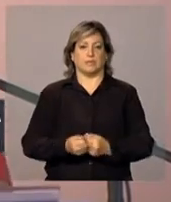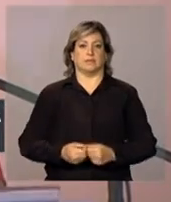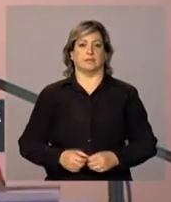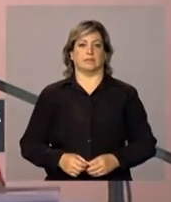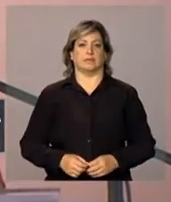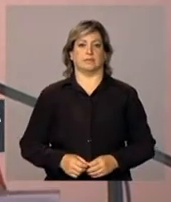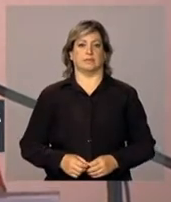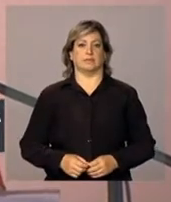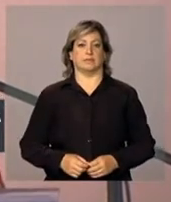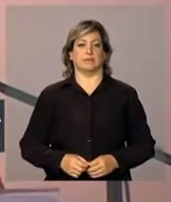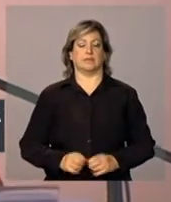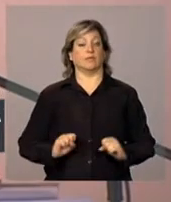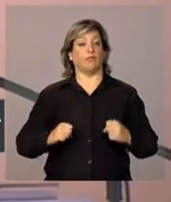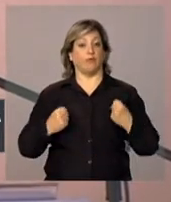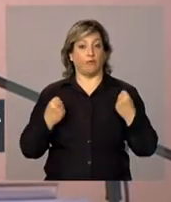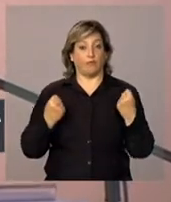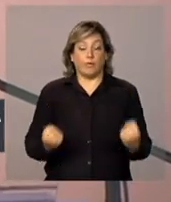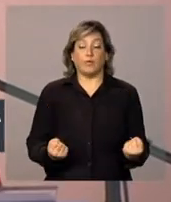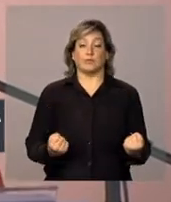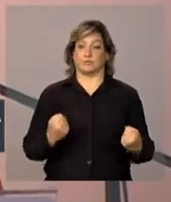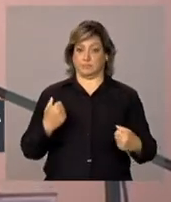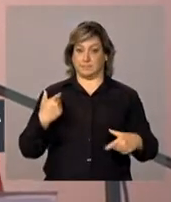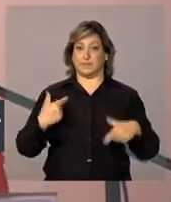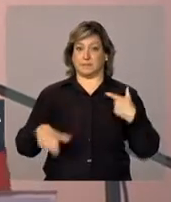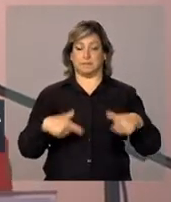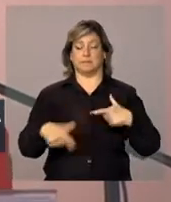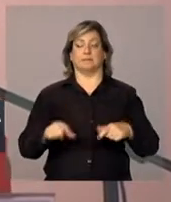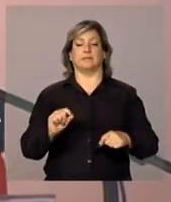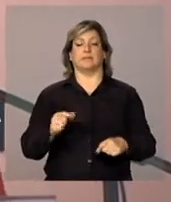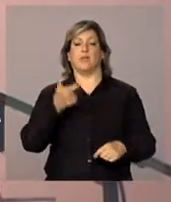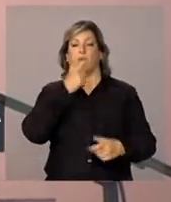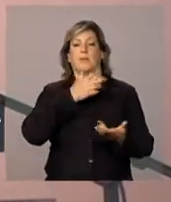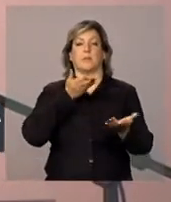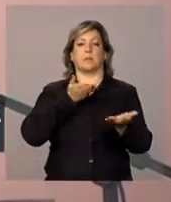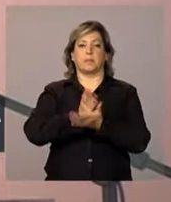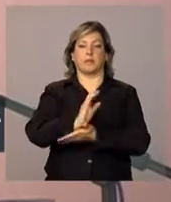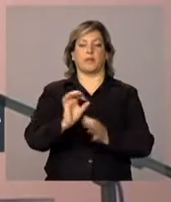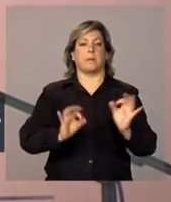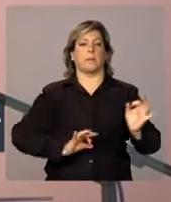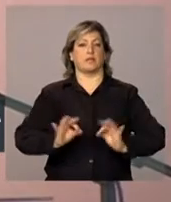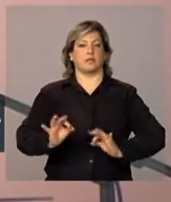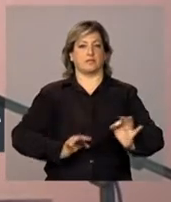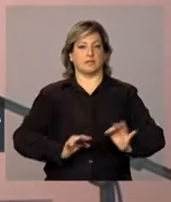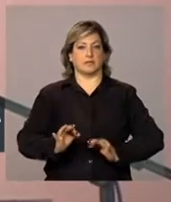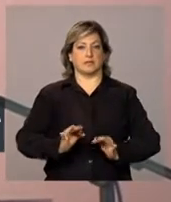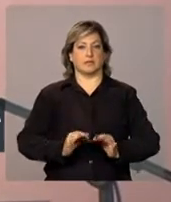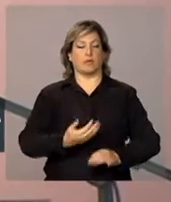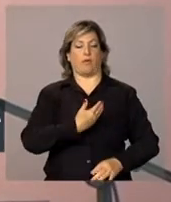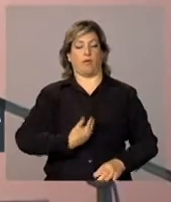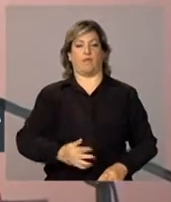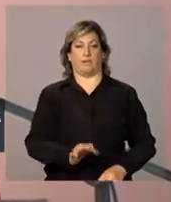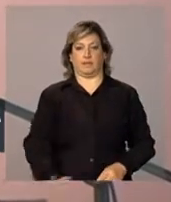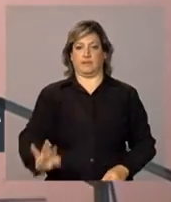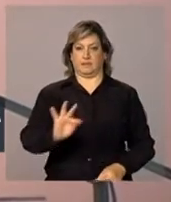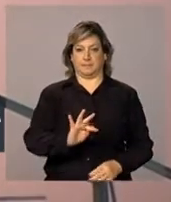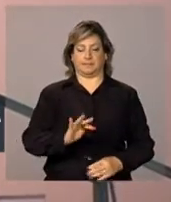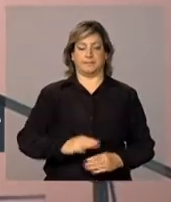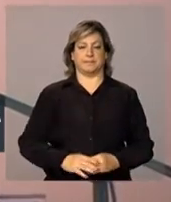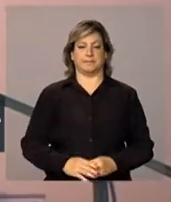por todo o esforço que fizeram em aprovar os projetos do governo federal.